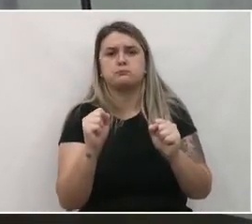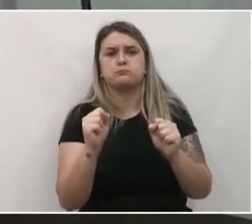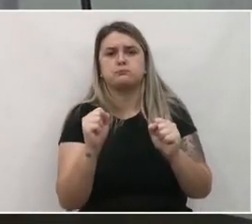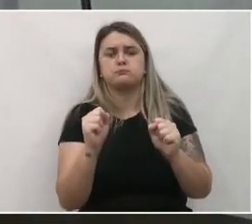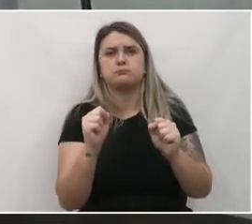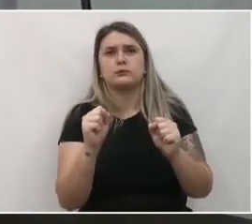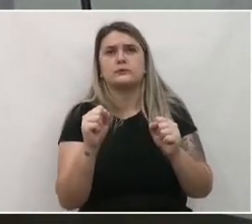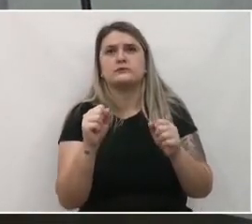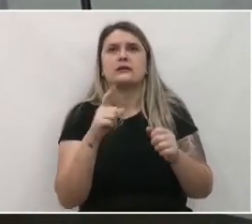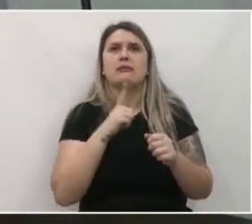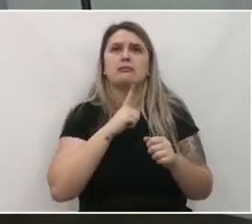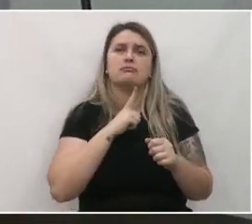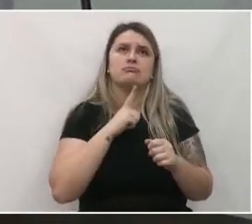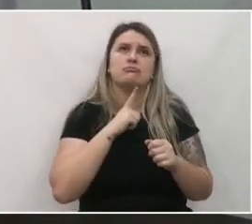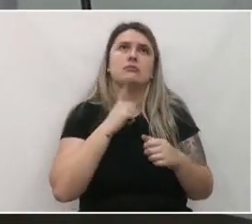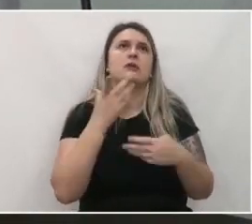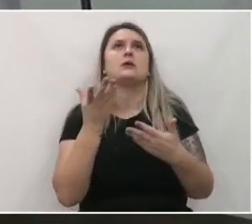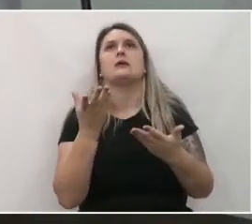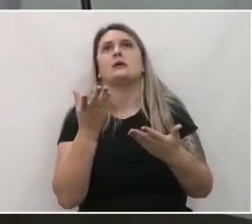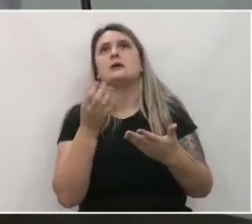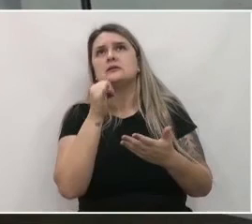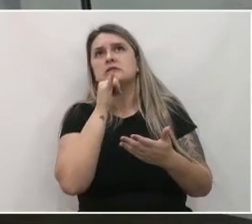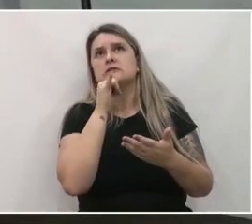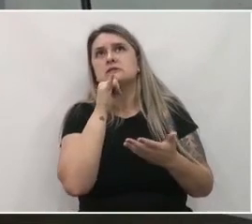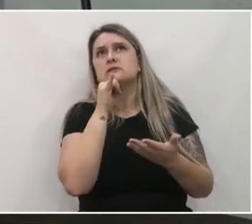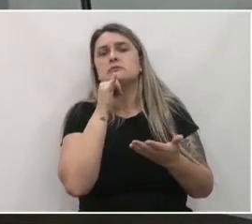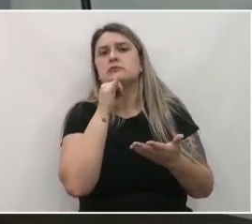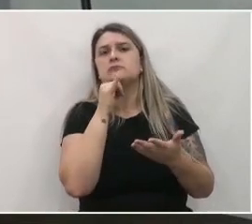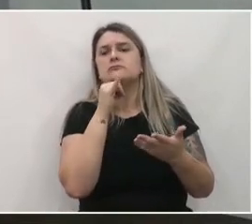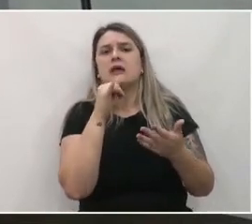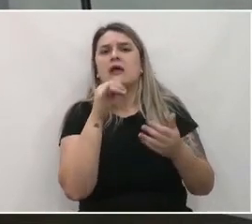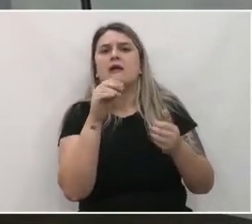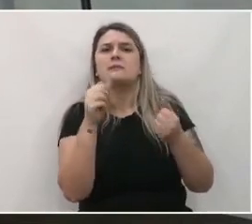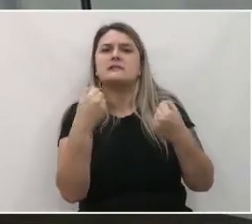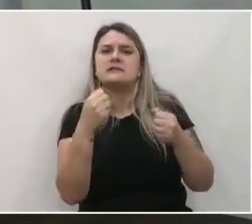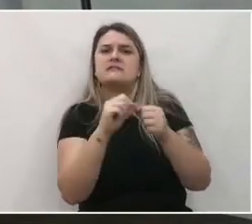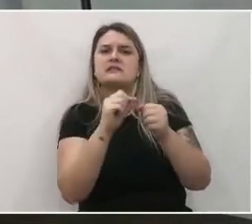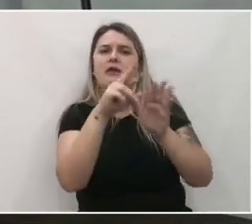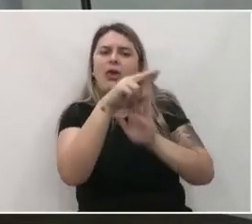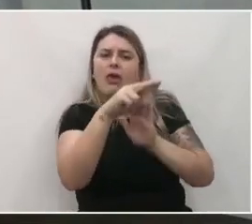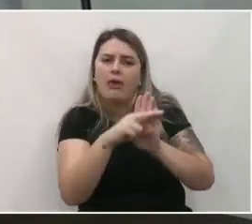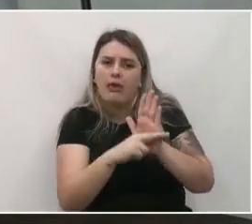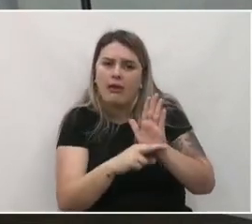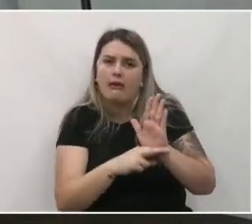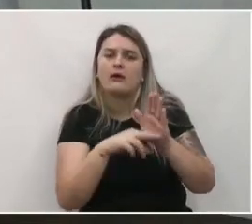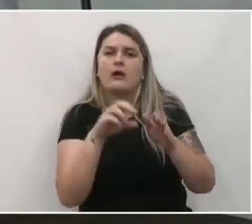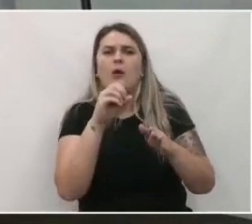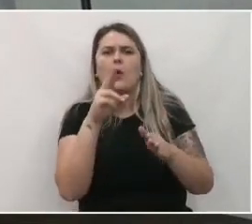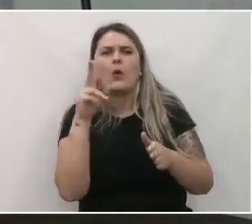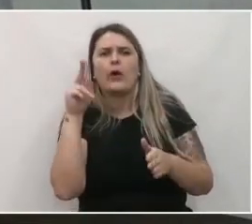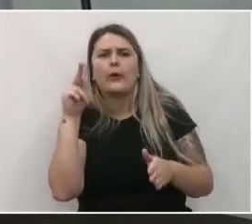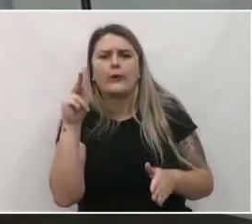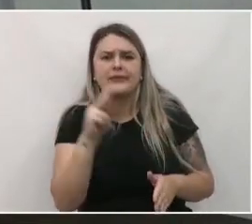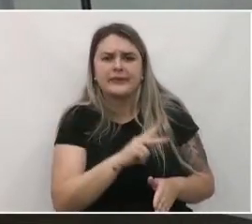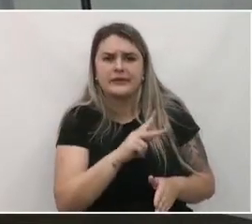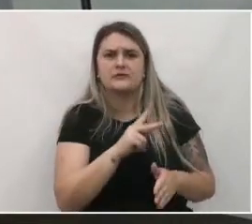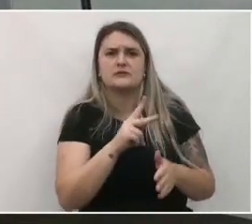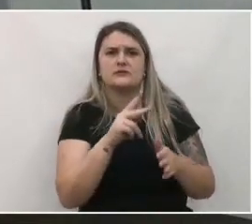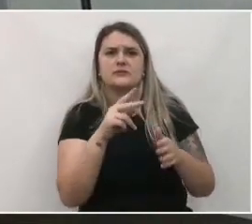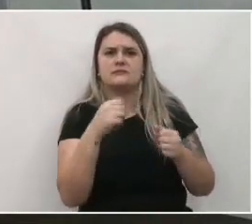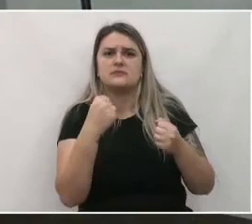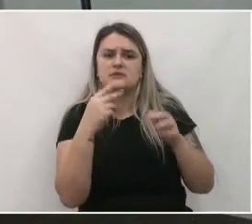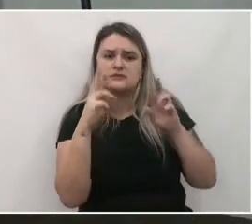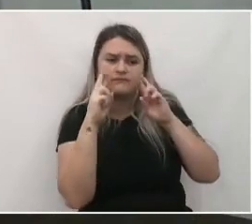possam ter alguma espécie de regularização ou de reconhecimento com base na